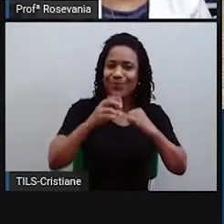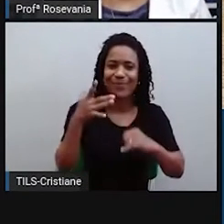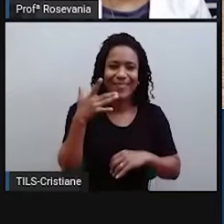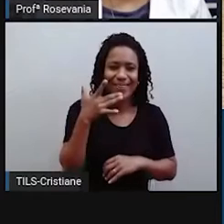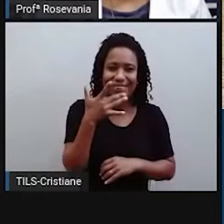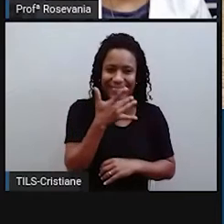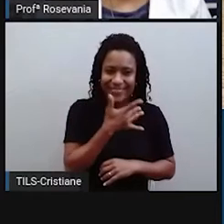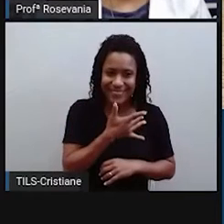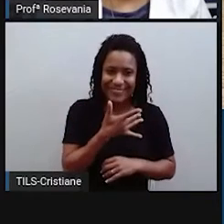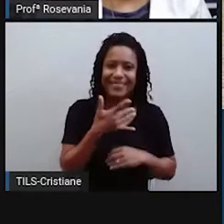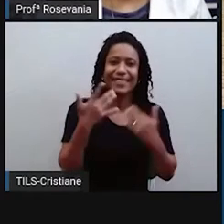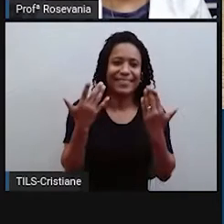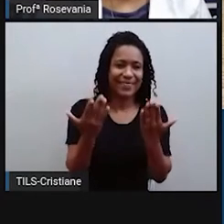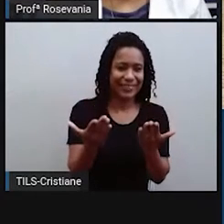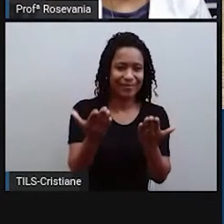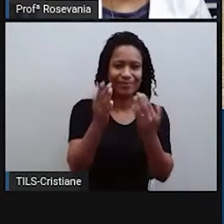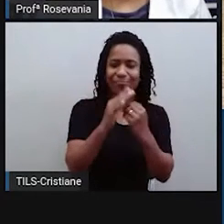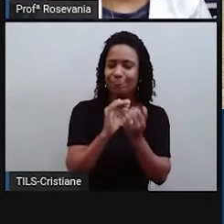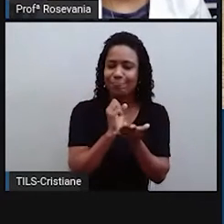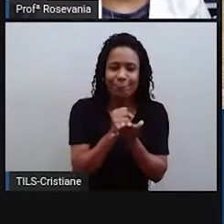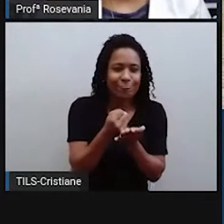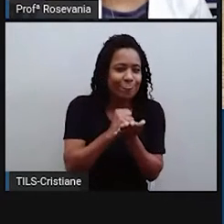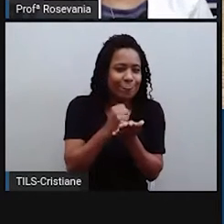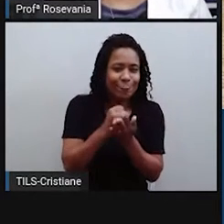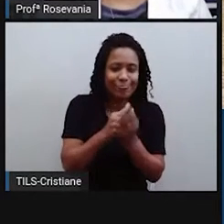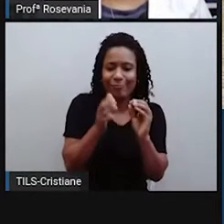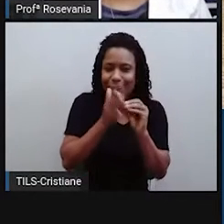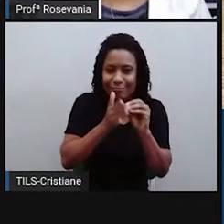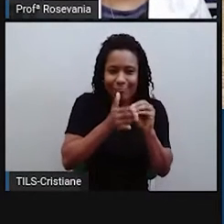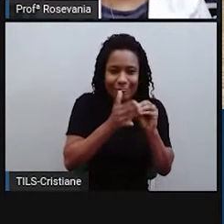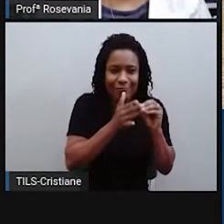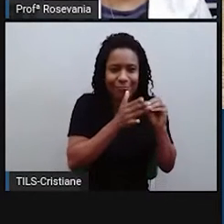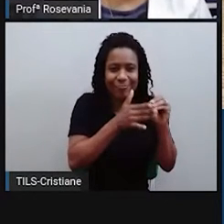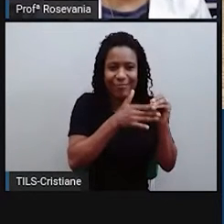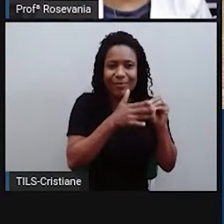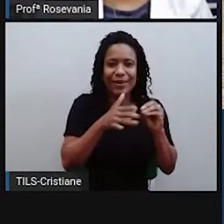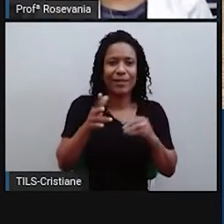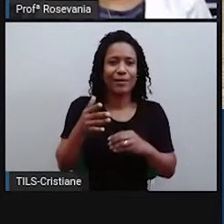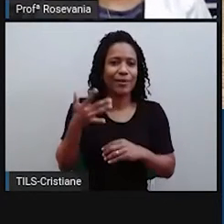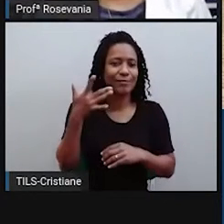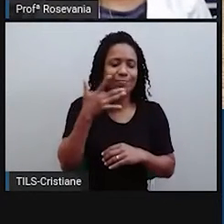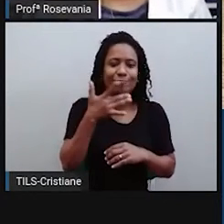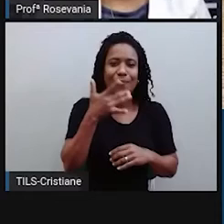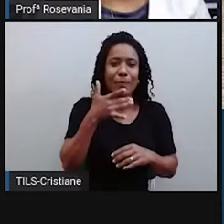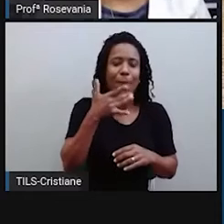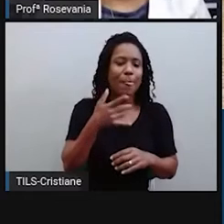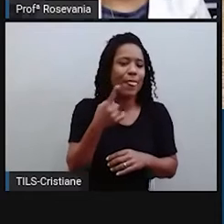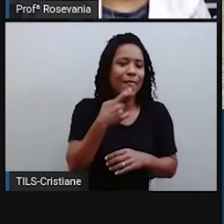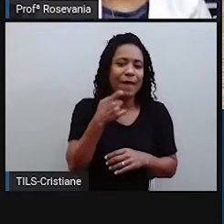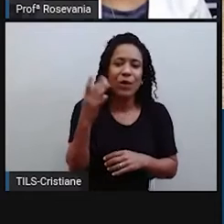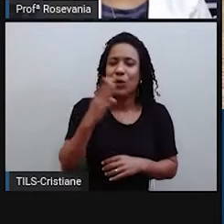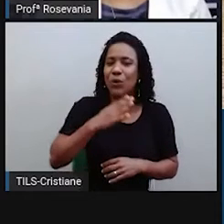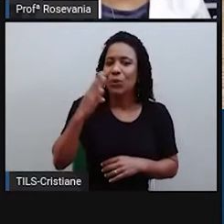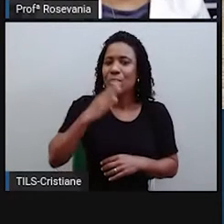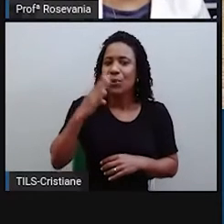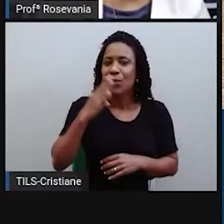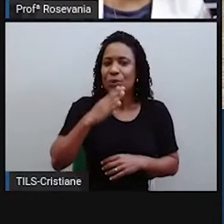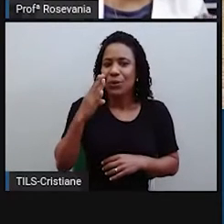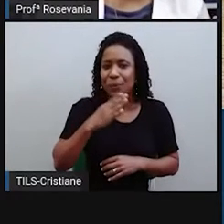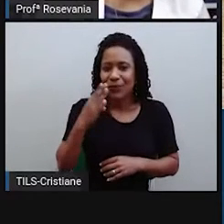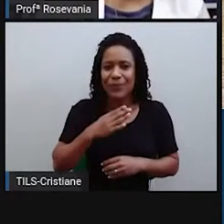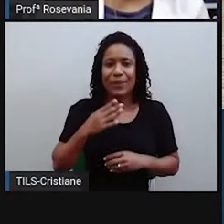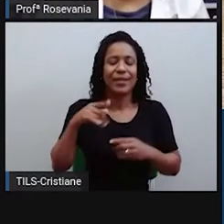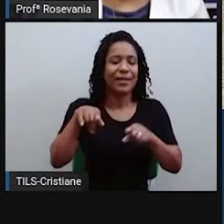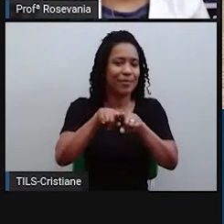né, essa feijoada com esse temperinho aí, né, que deve estar apimentado, né, um verdinho. Fala aí das